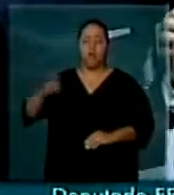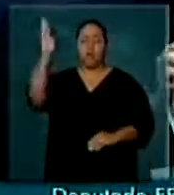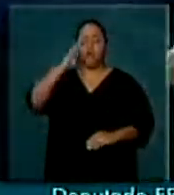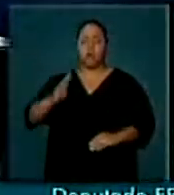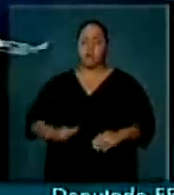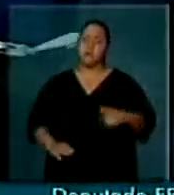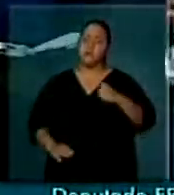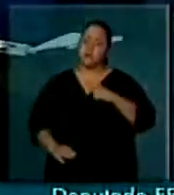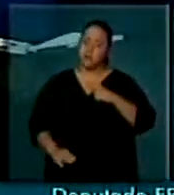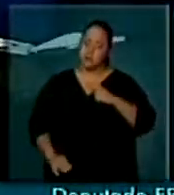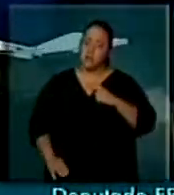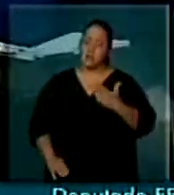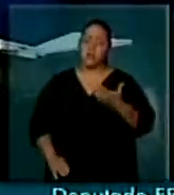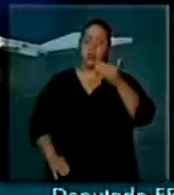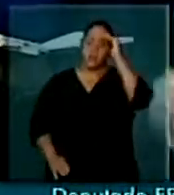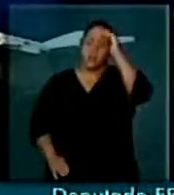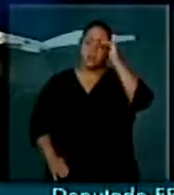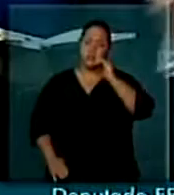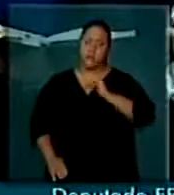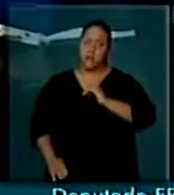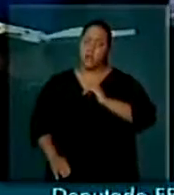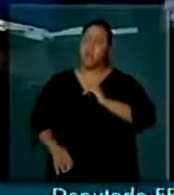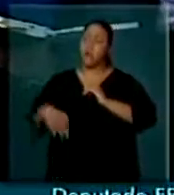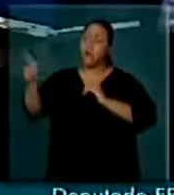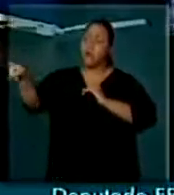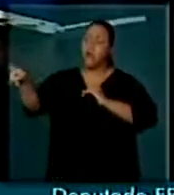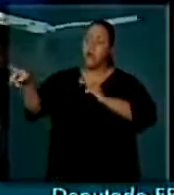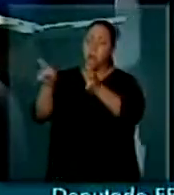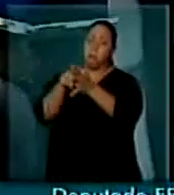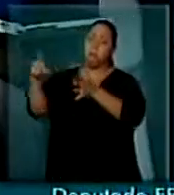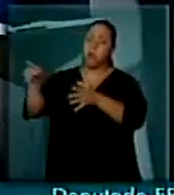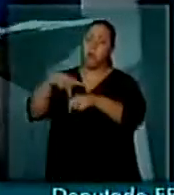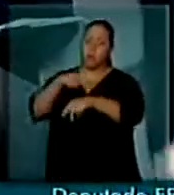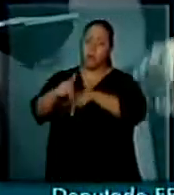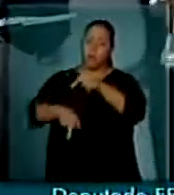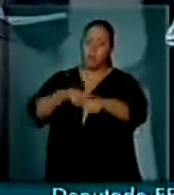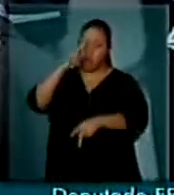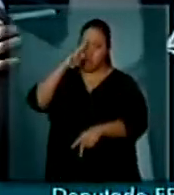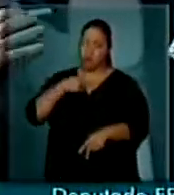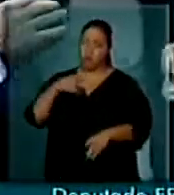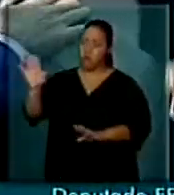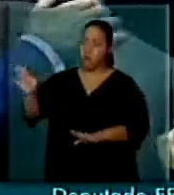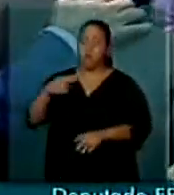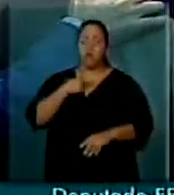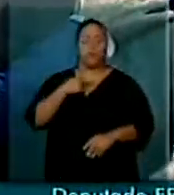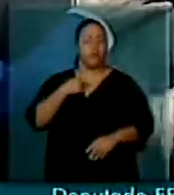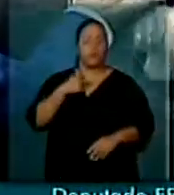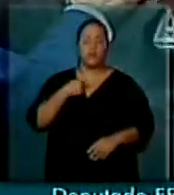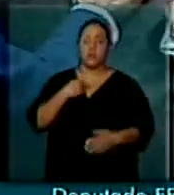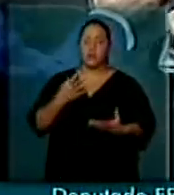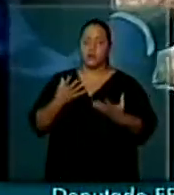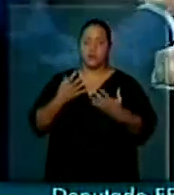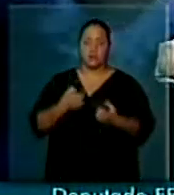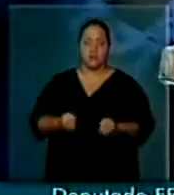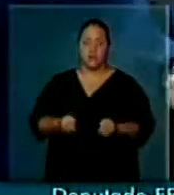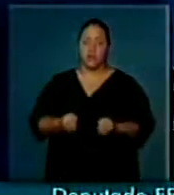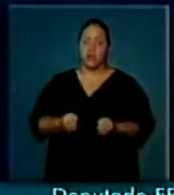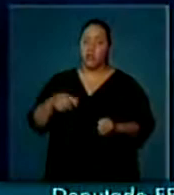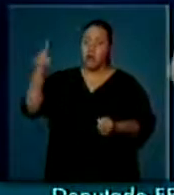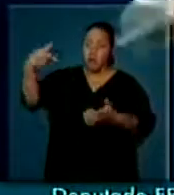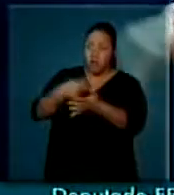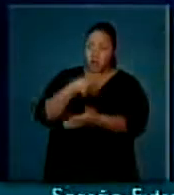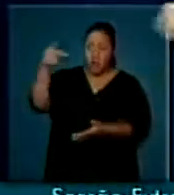respeito à autodeterminação dos povos, está inscrita na sua Constituição. Nós não podemos aceitar que um episódio